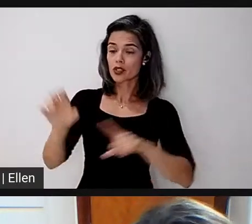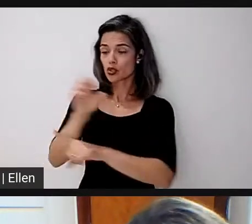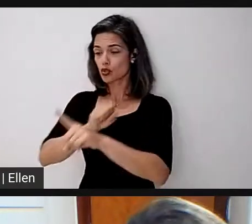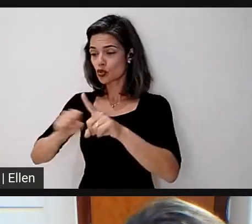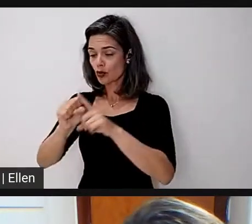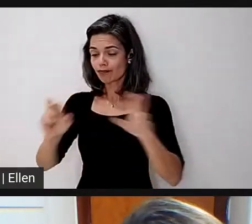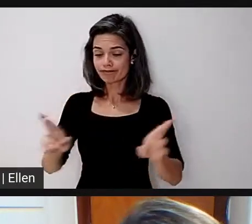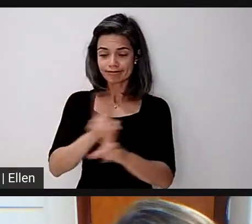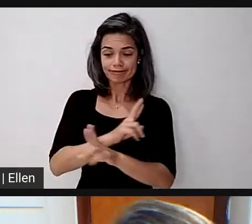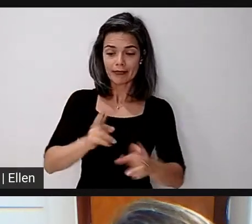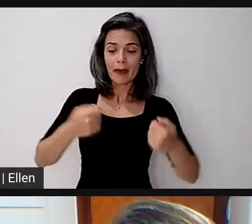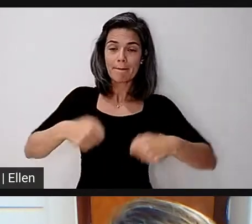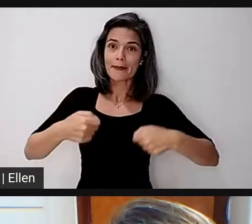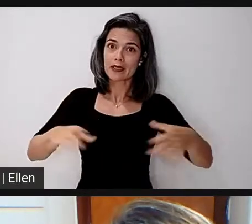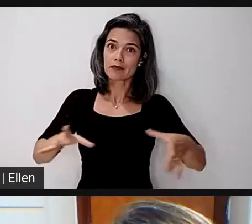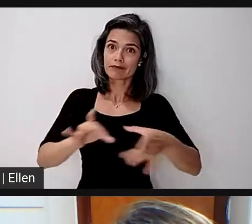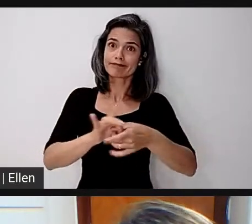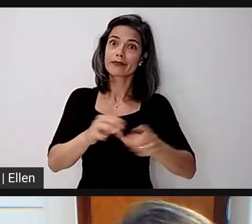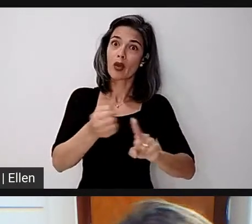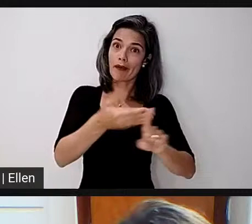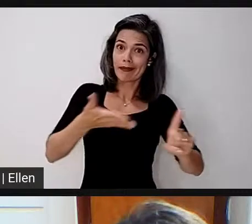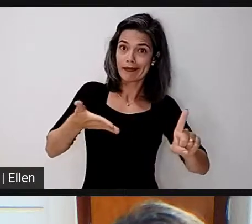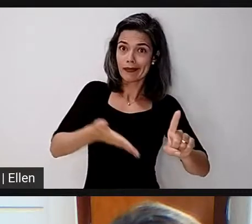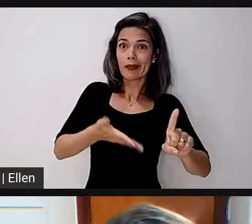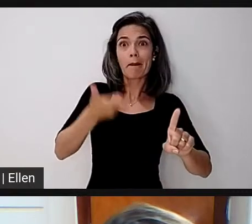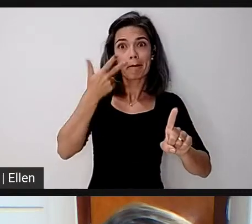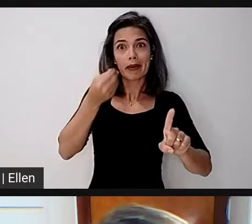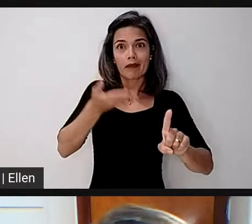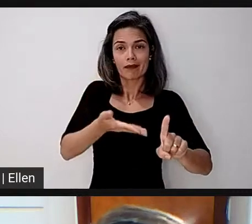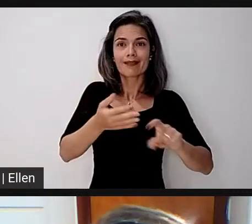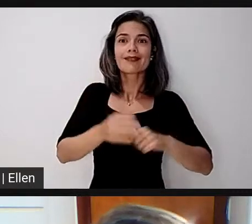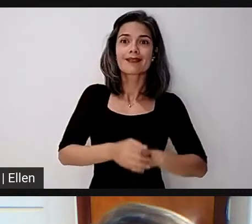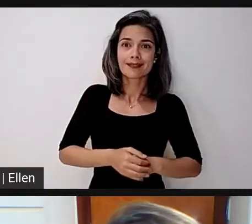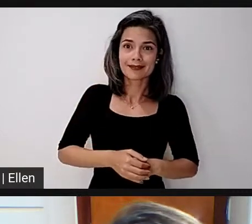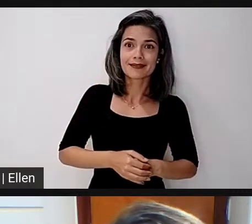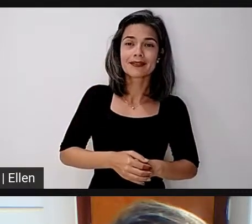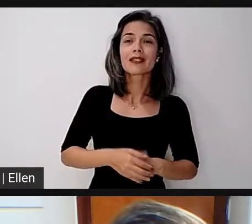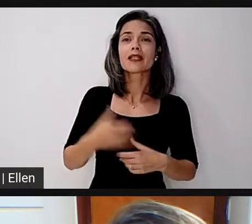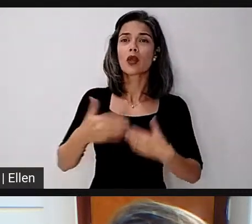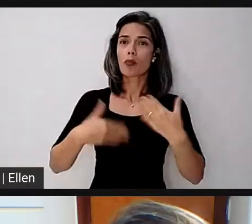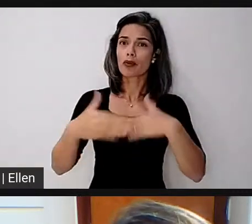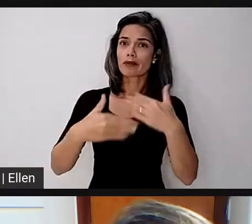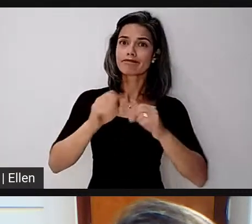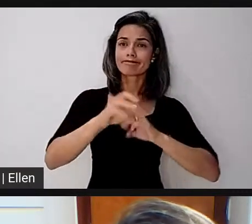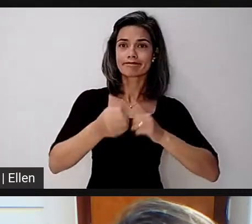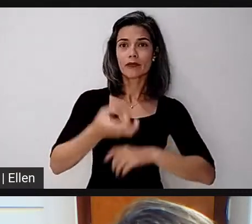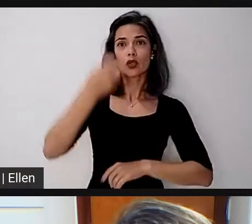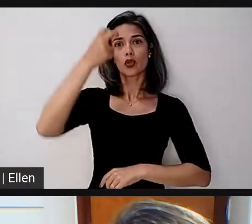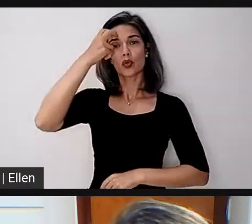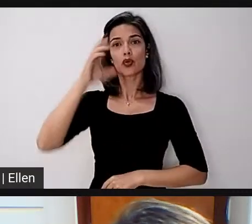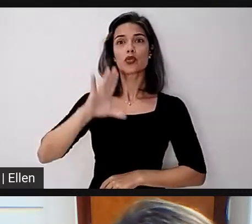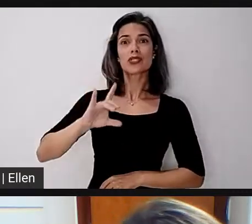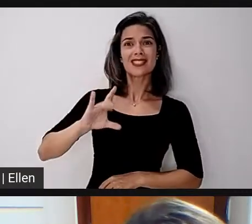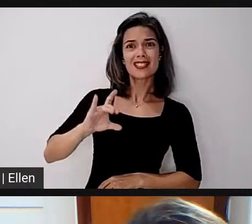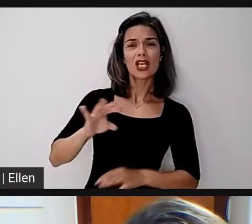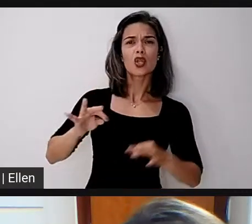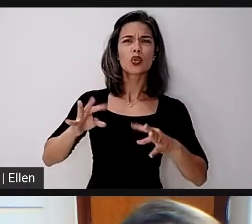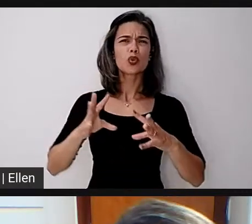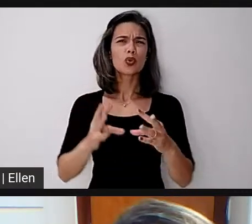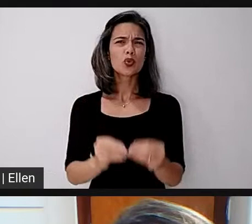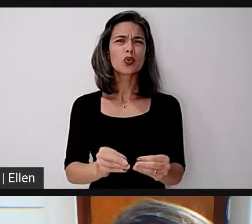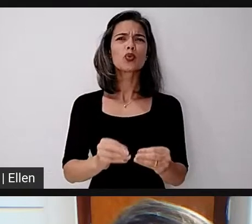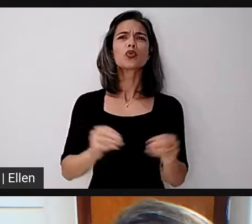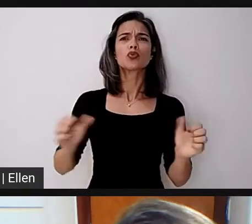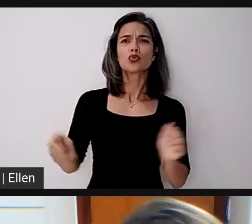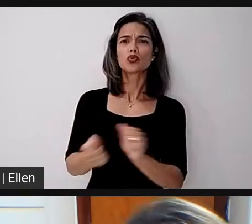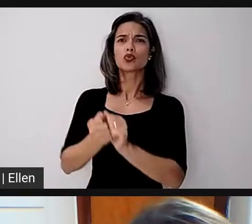objetivo maior da extensão, né? Com desenvolvimento de processos educativos, culturais, científicos, que são articulados com o ensino e com a